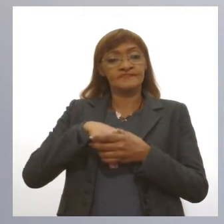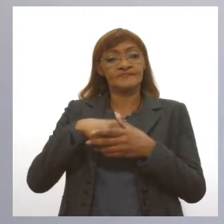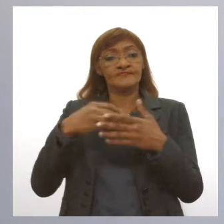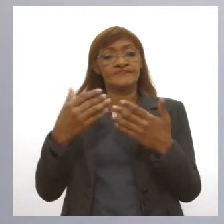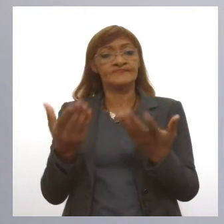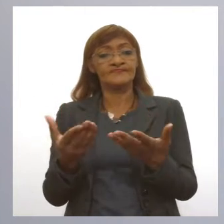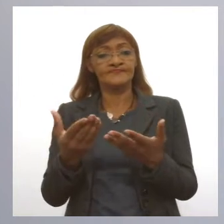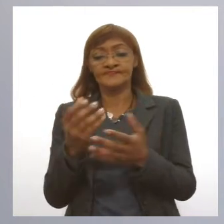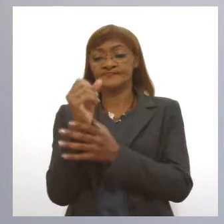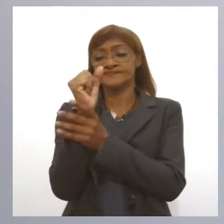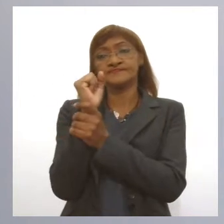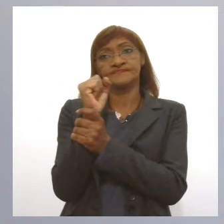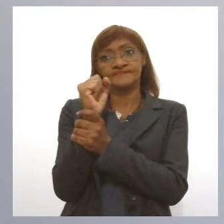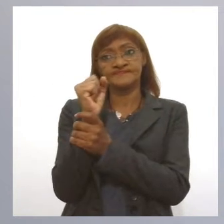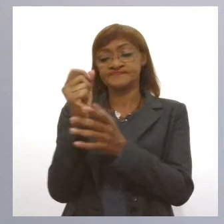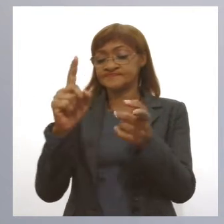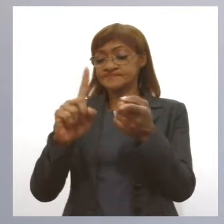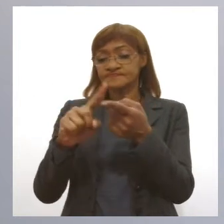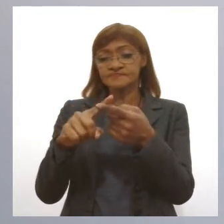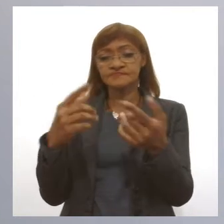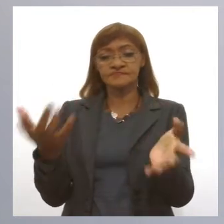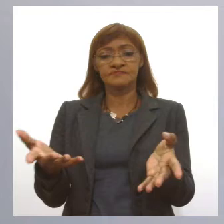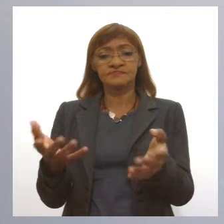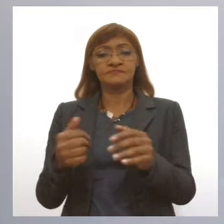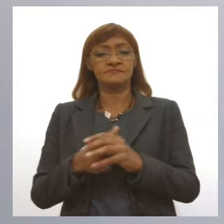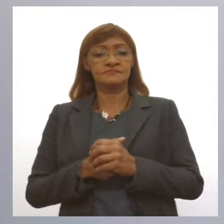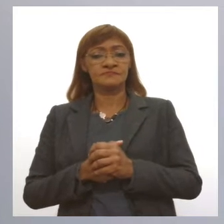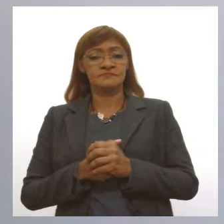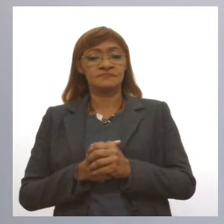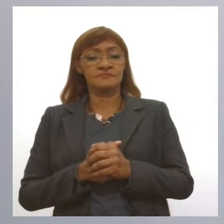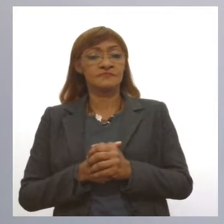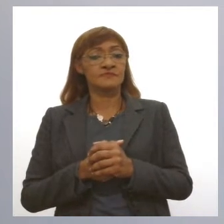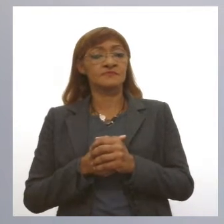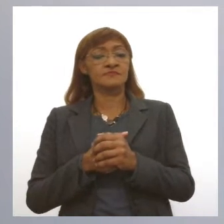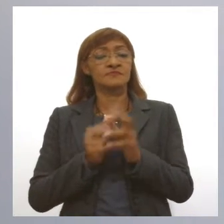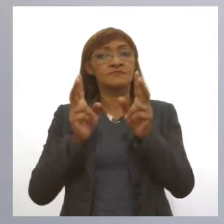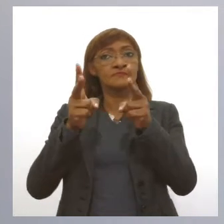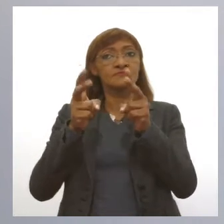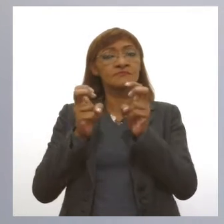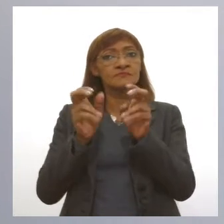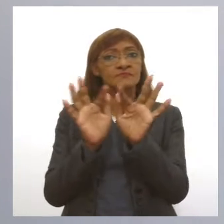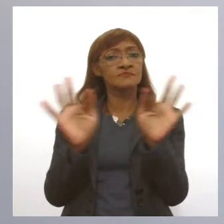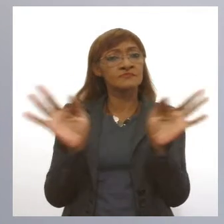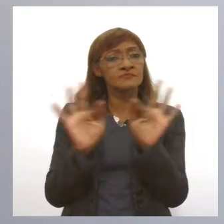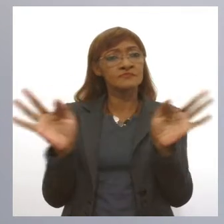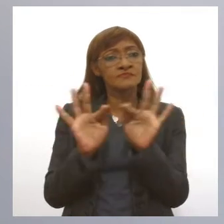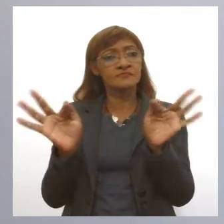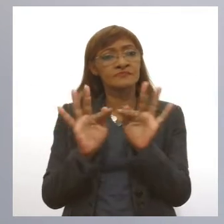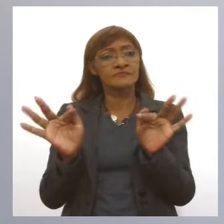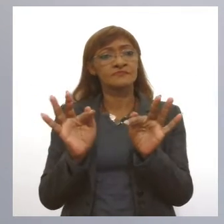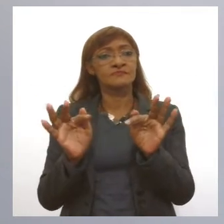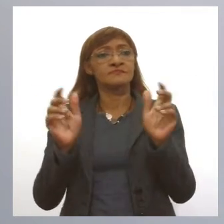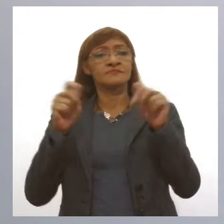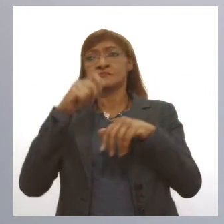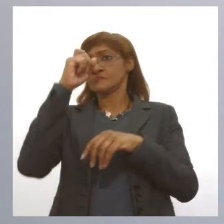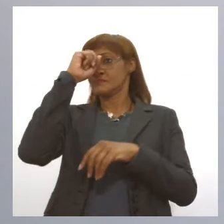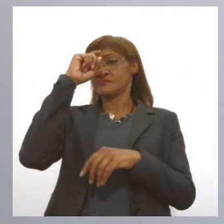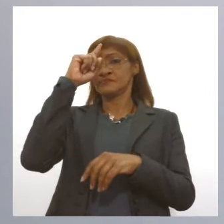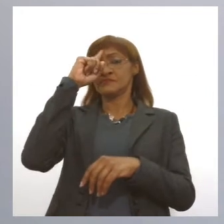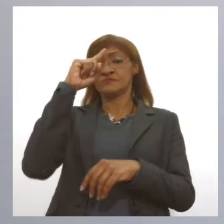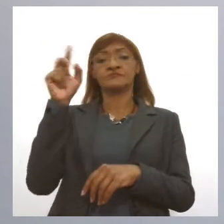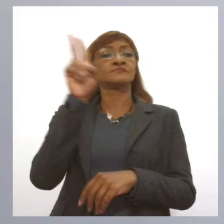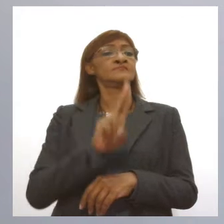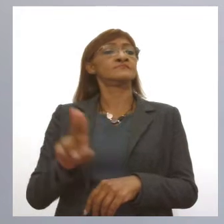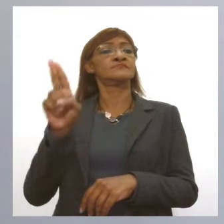protegido também, mas tem que ser medido isso. E isso não é tão simples. A gente consegue fazer isso no nosso local universitário, por exemplo.